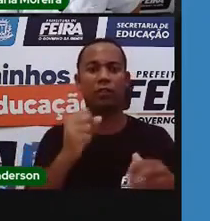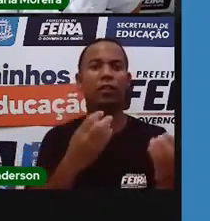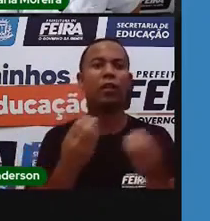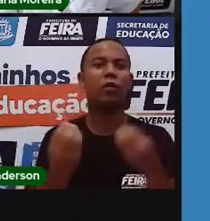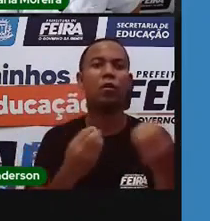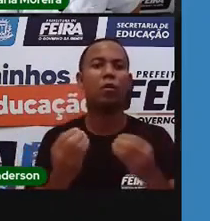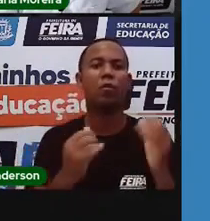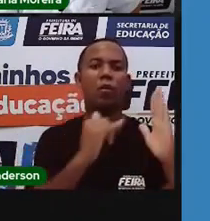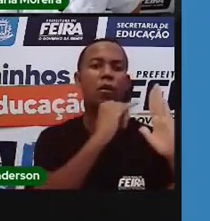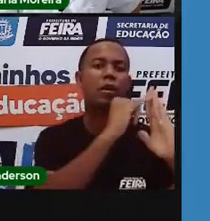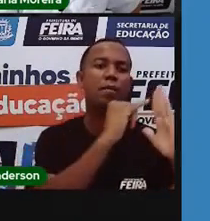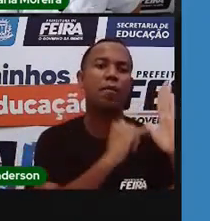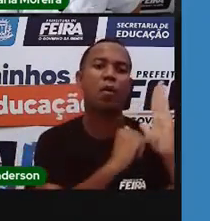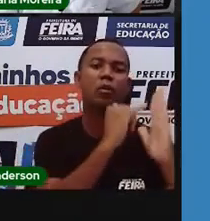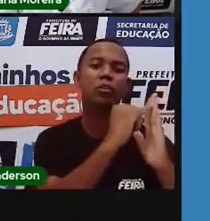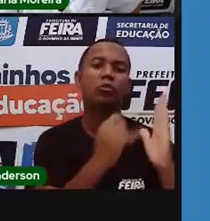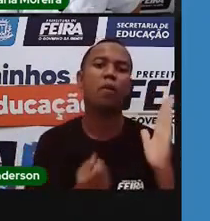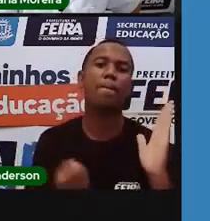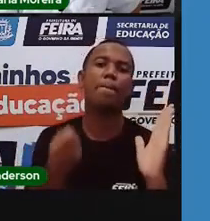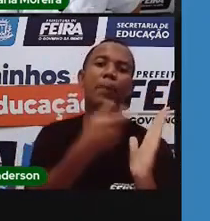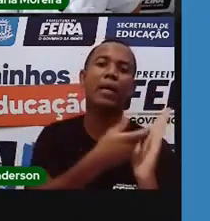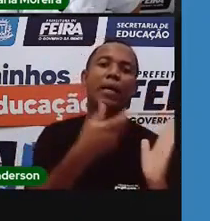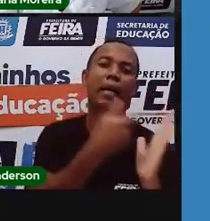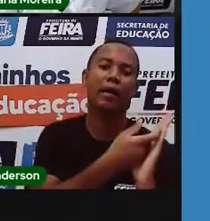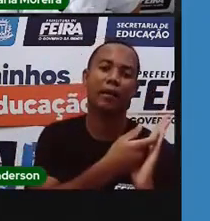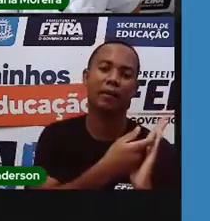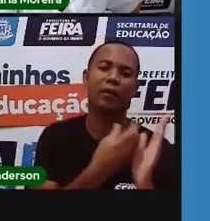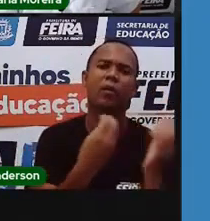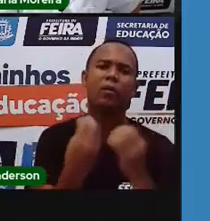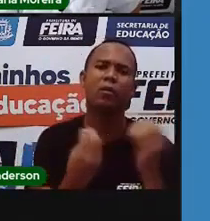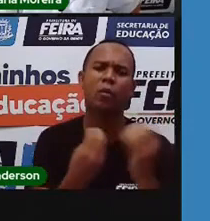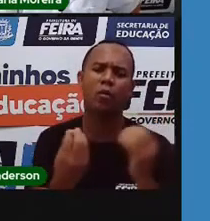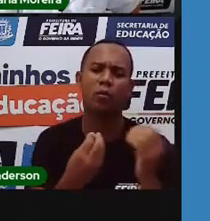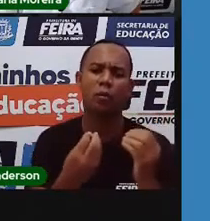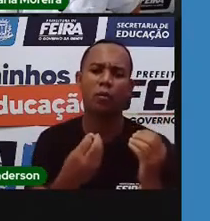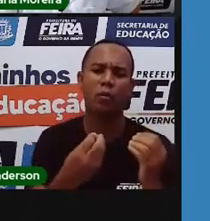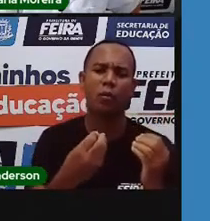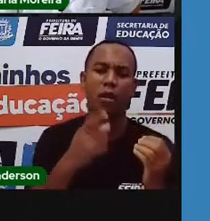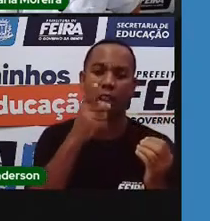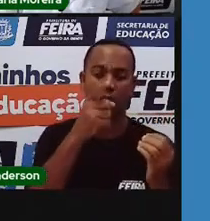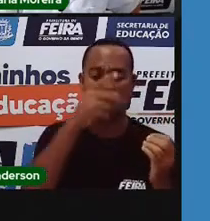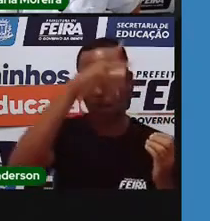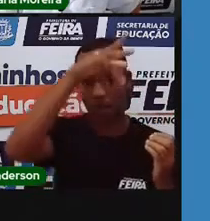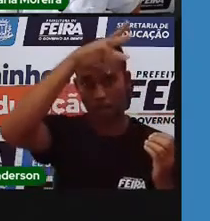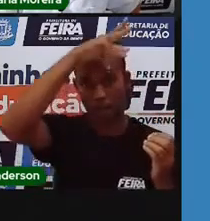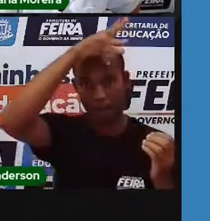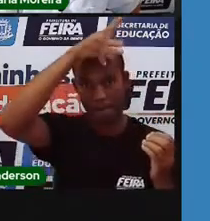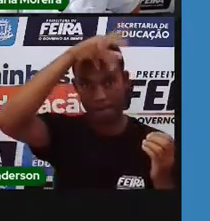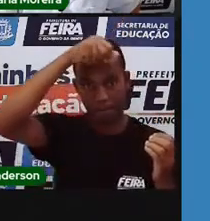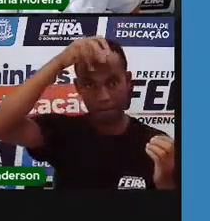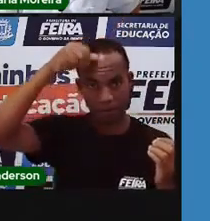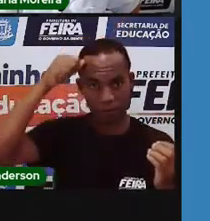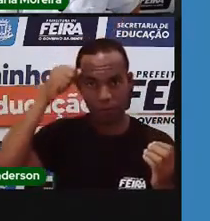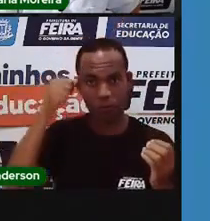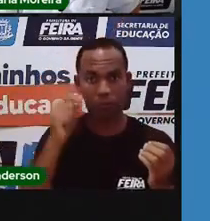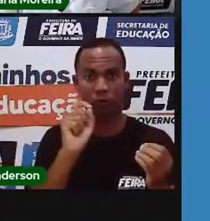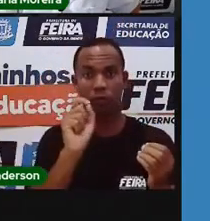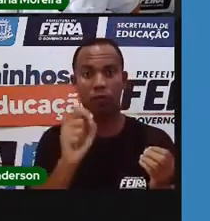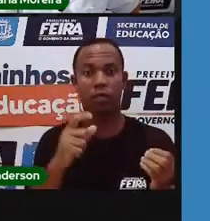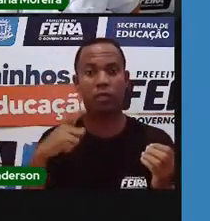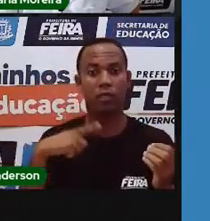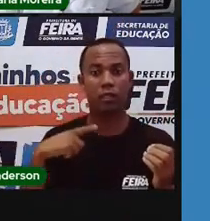devem pagar ao governo. Com o dinheiro arrecadado, a prefeitura oferece ao povo serviços públicos